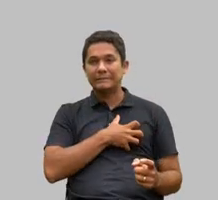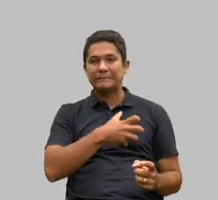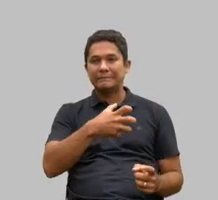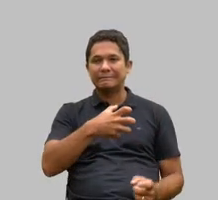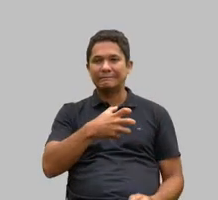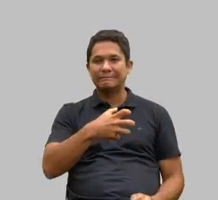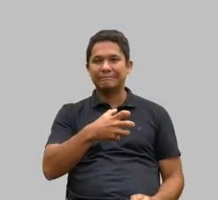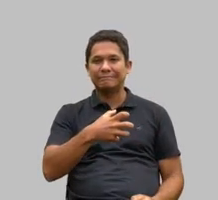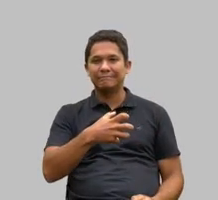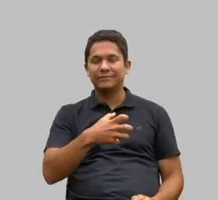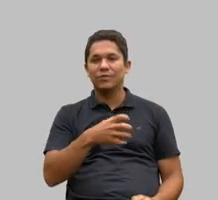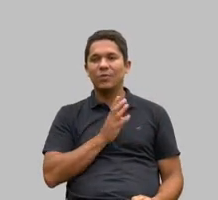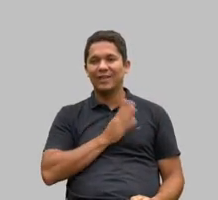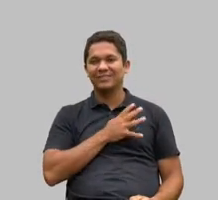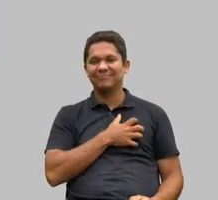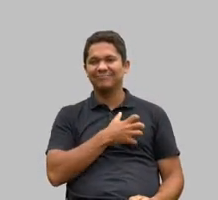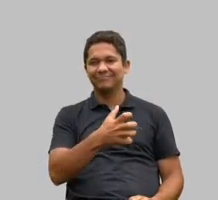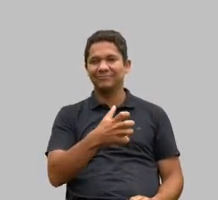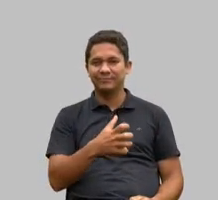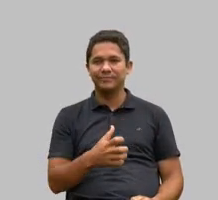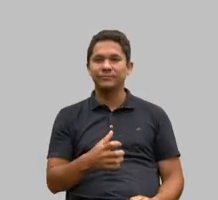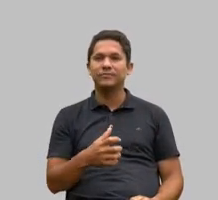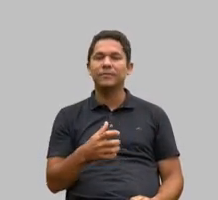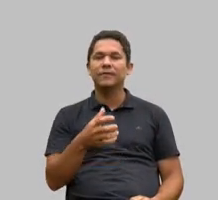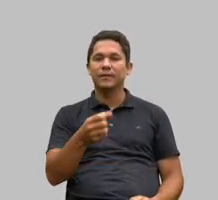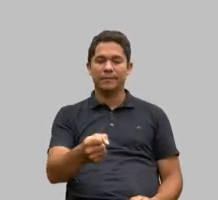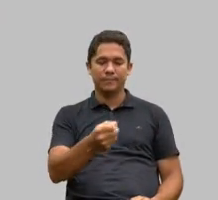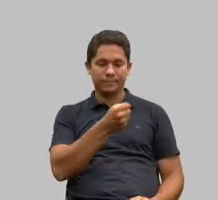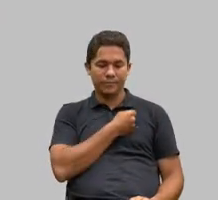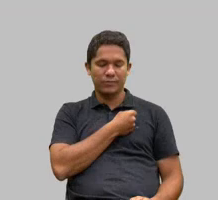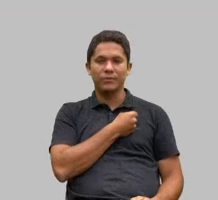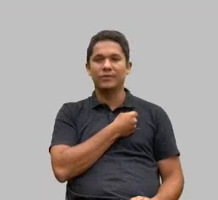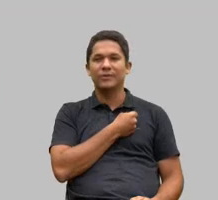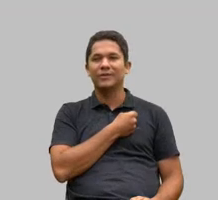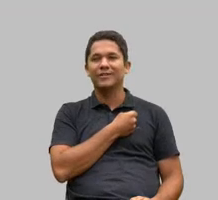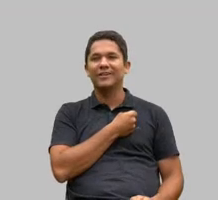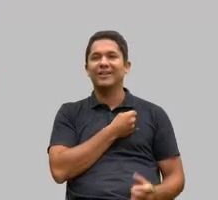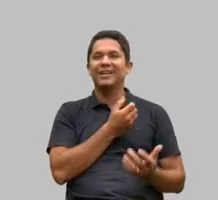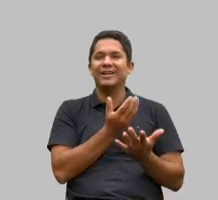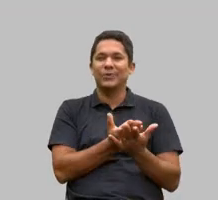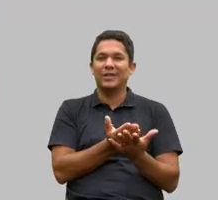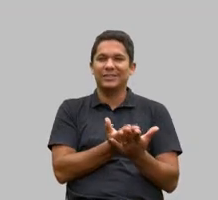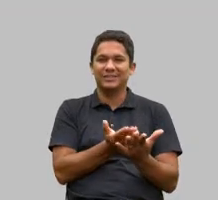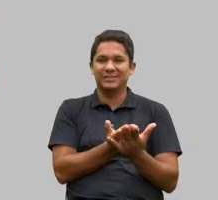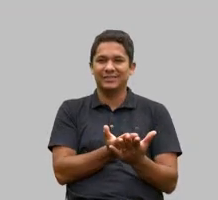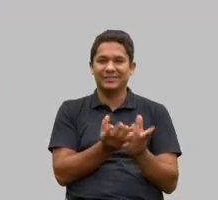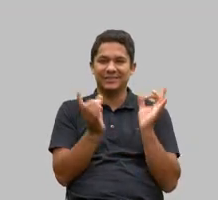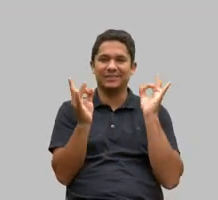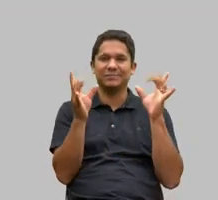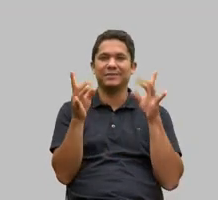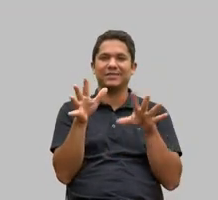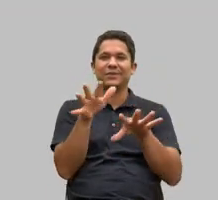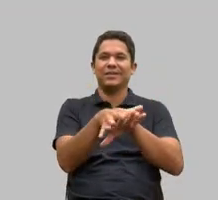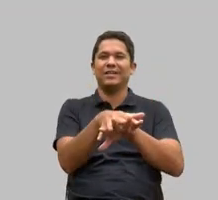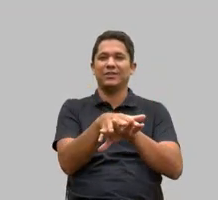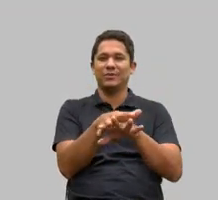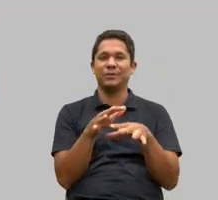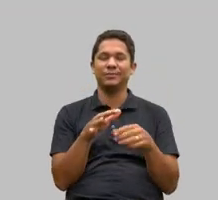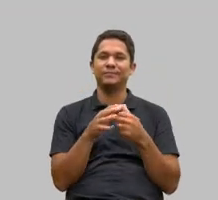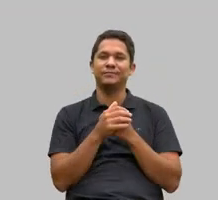implantar uma educação especial integradora onde